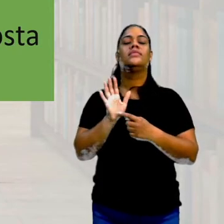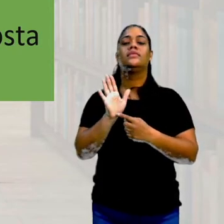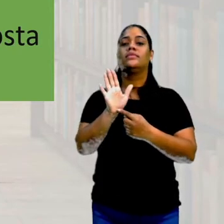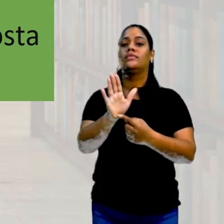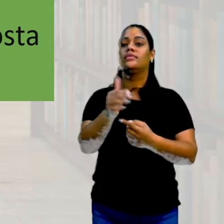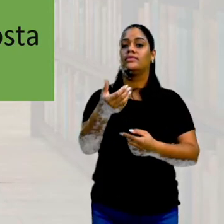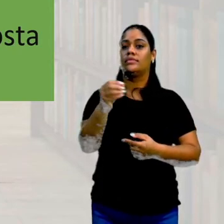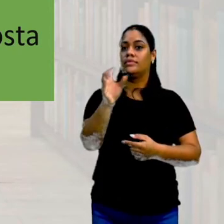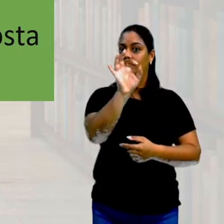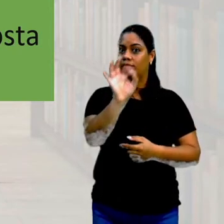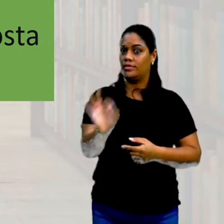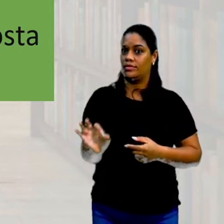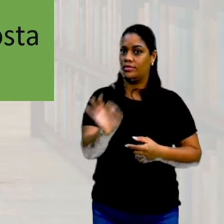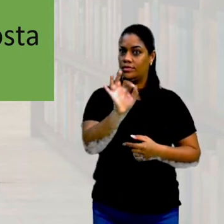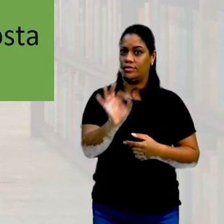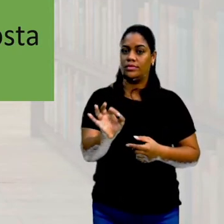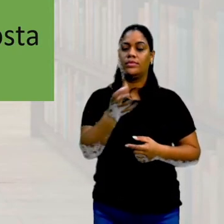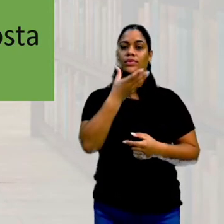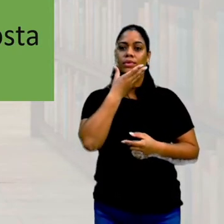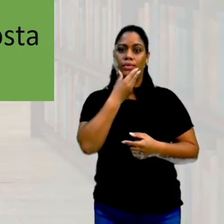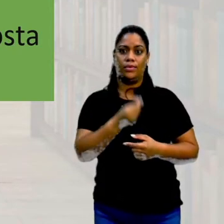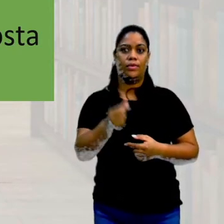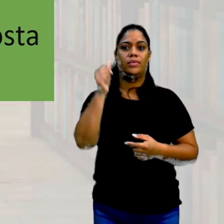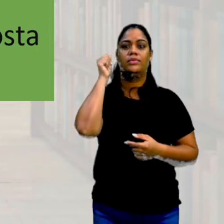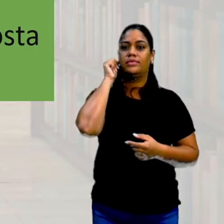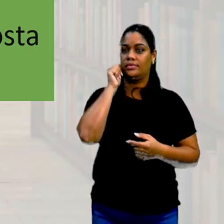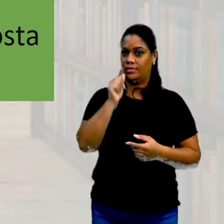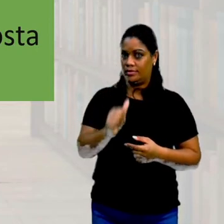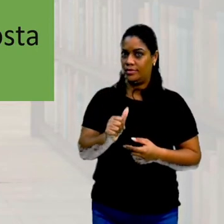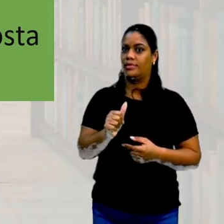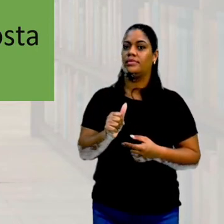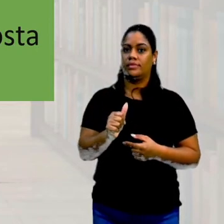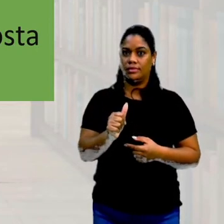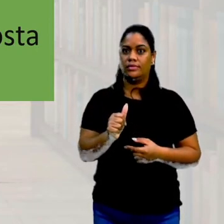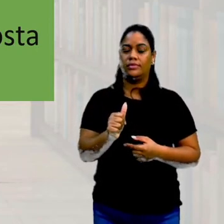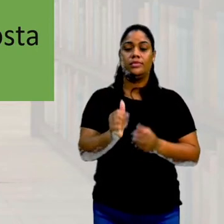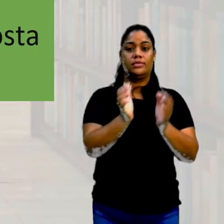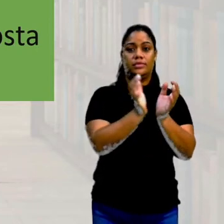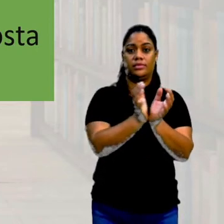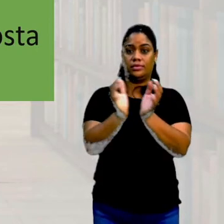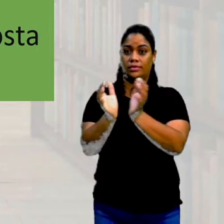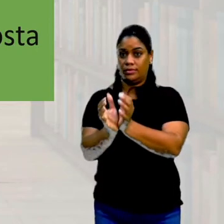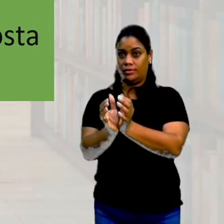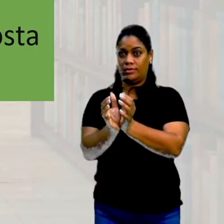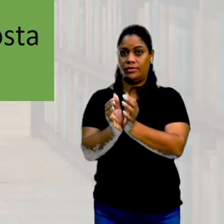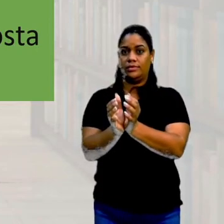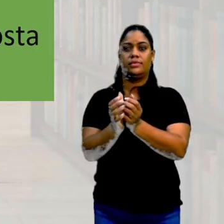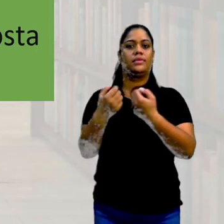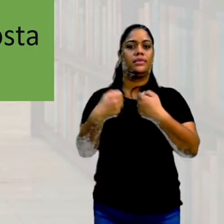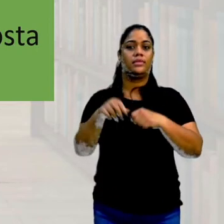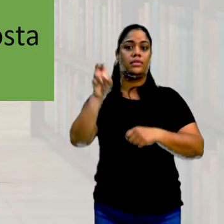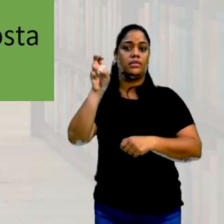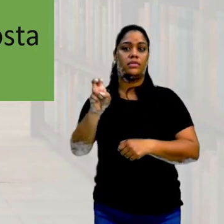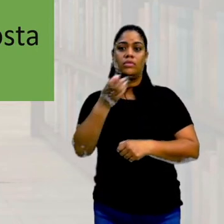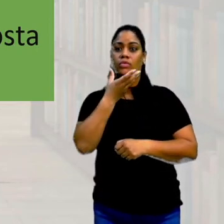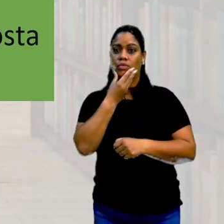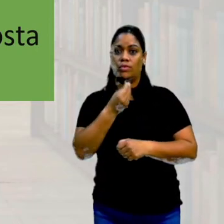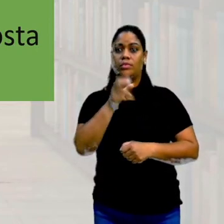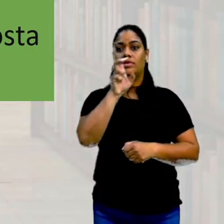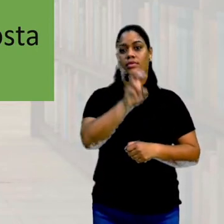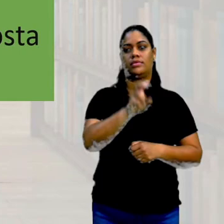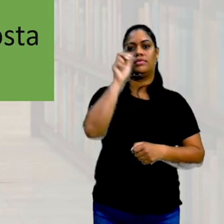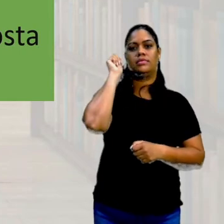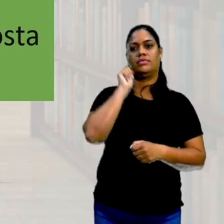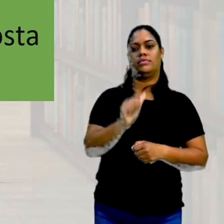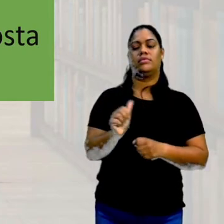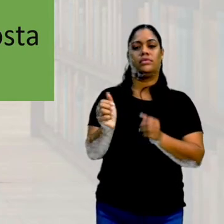Mas, levando em consideração homens e mulheres em cada um dos seus grupos, vão ter que ser 5 homens e 5